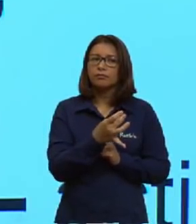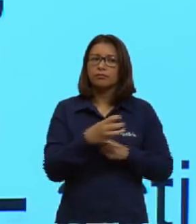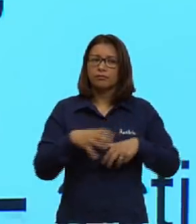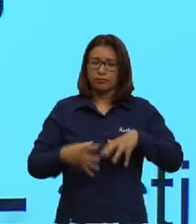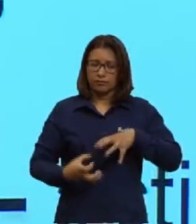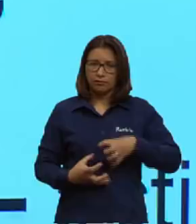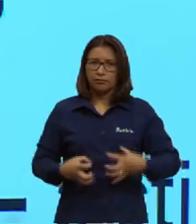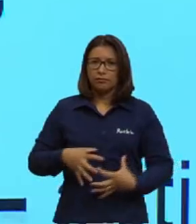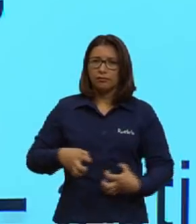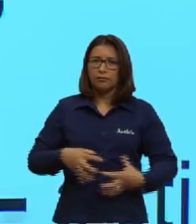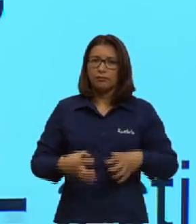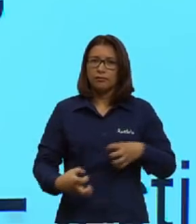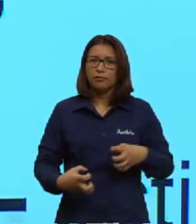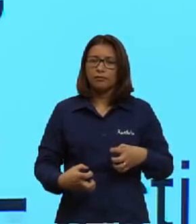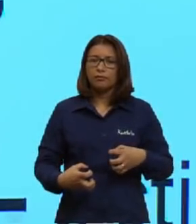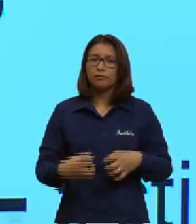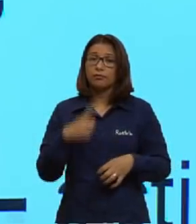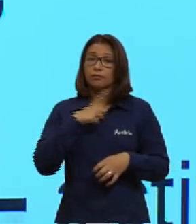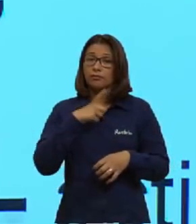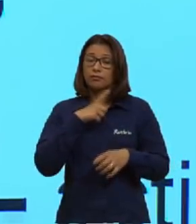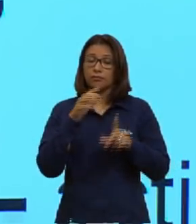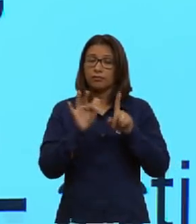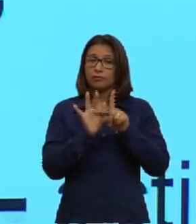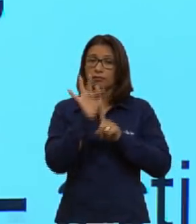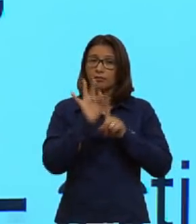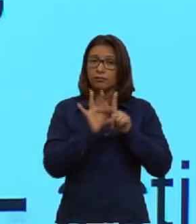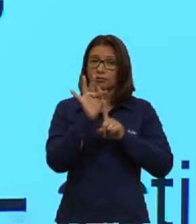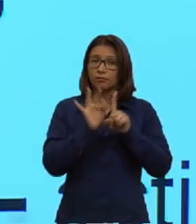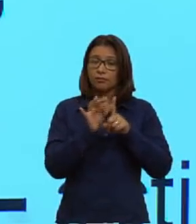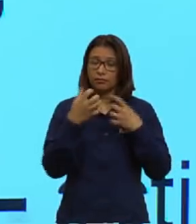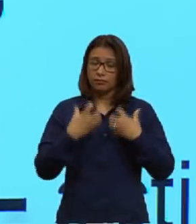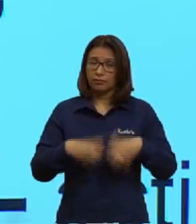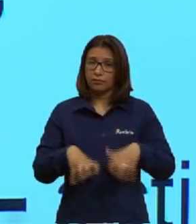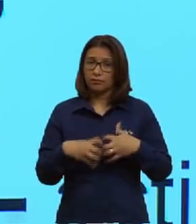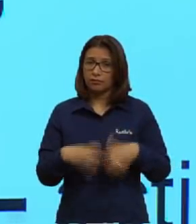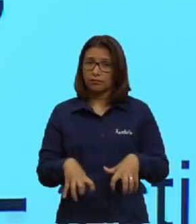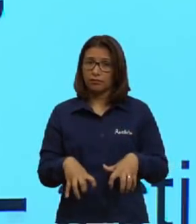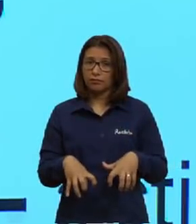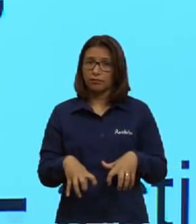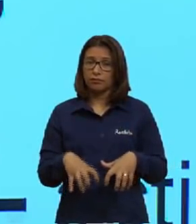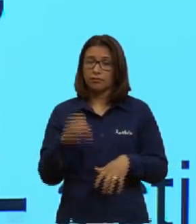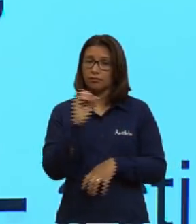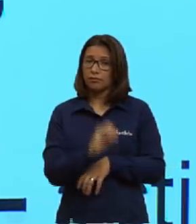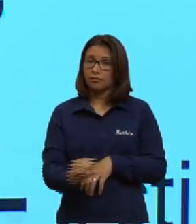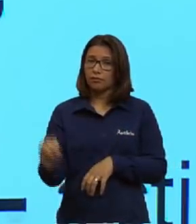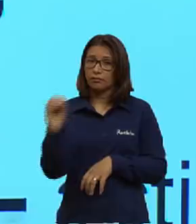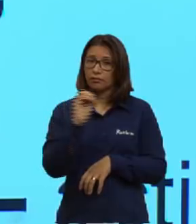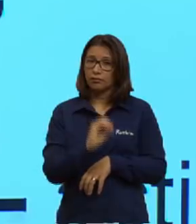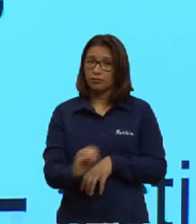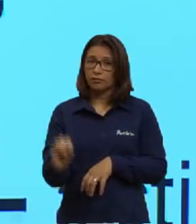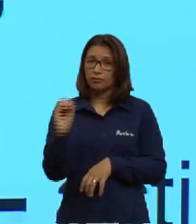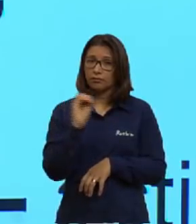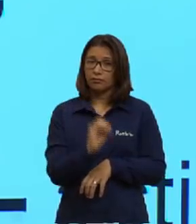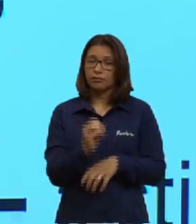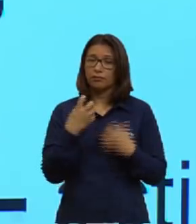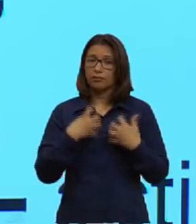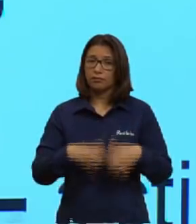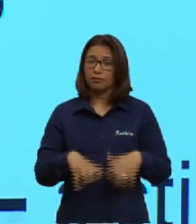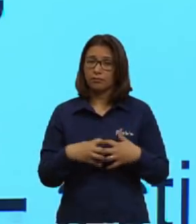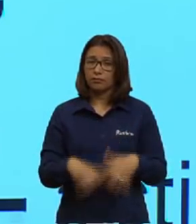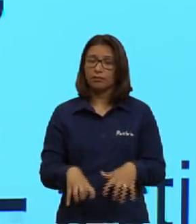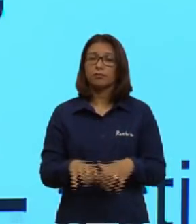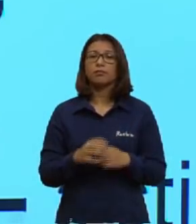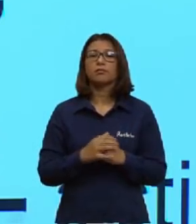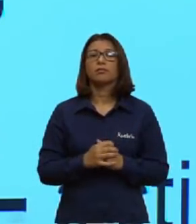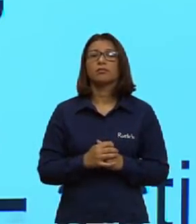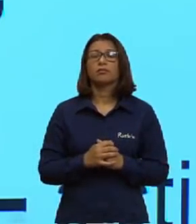ela possui uma temperatura de funcionamento. Ótima! Uma temperatura ótima de funcionamento.